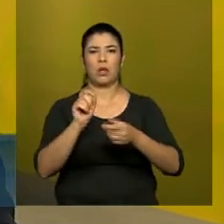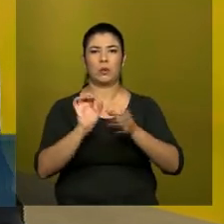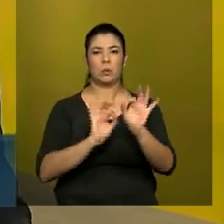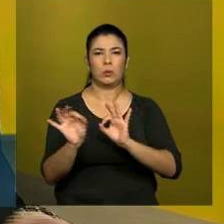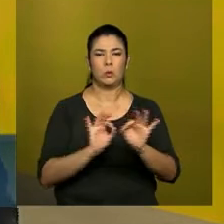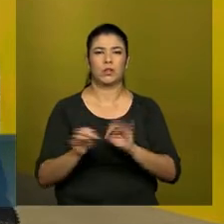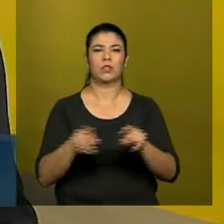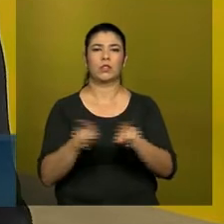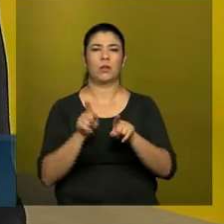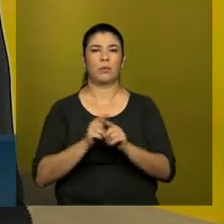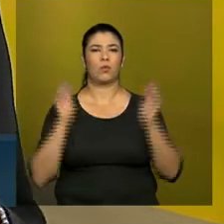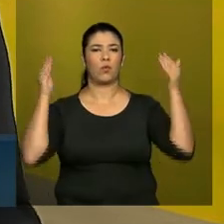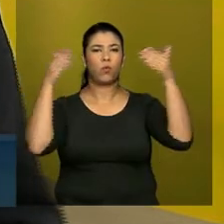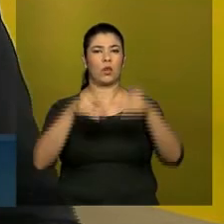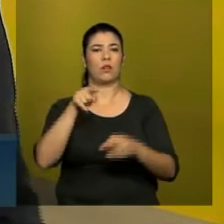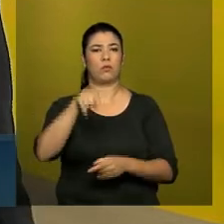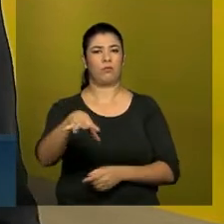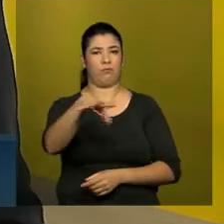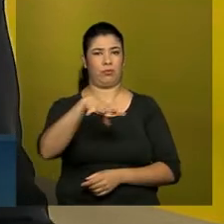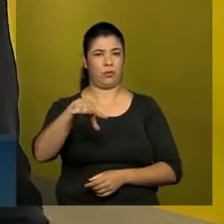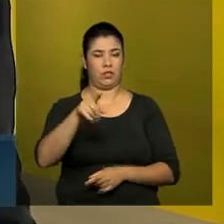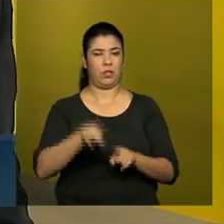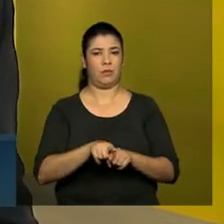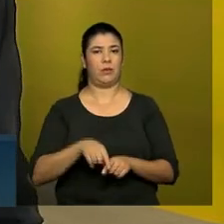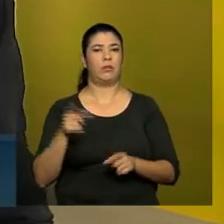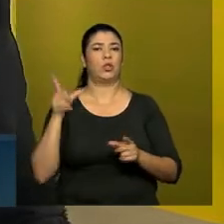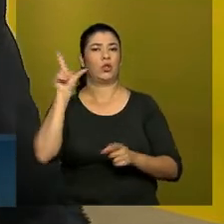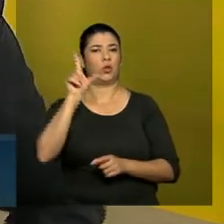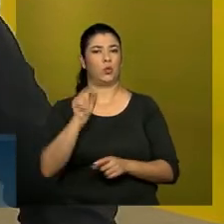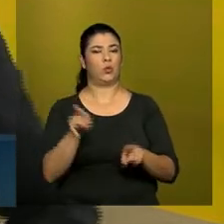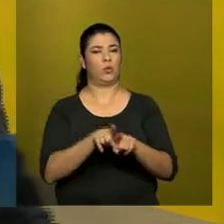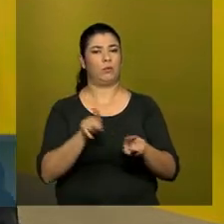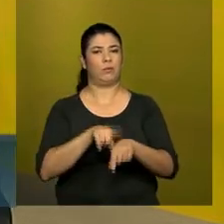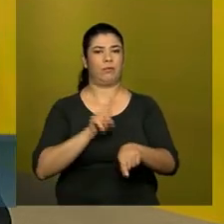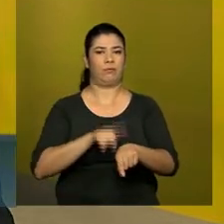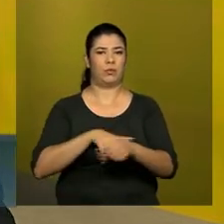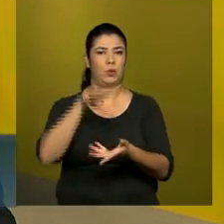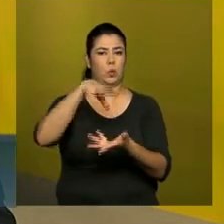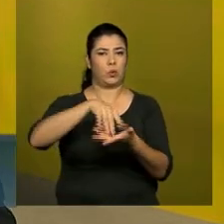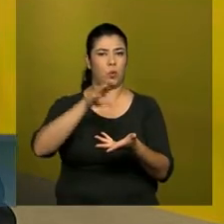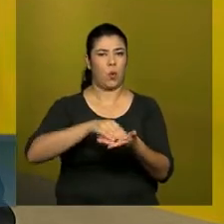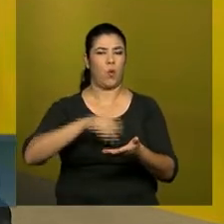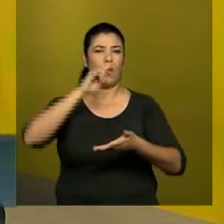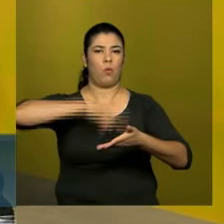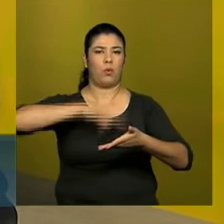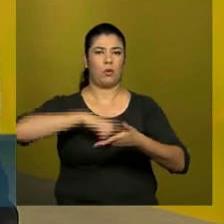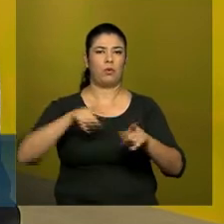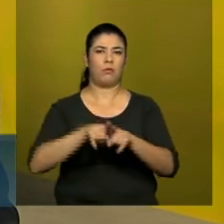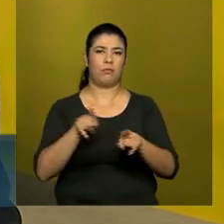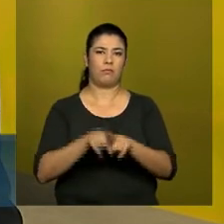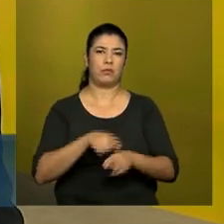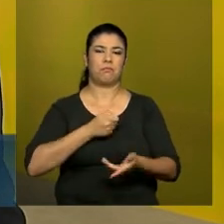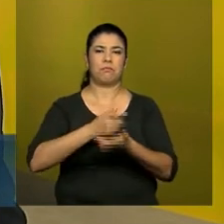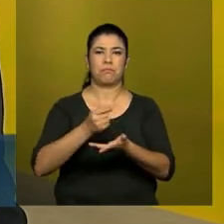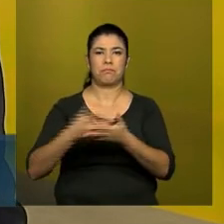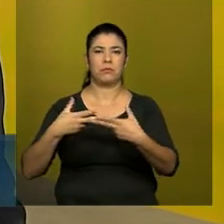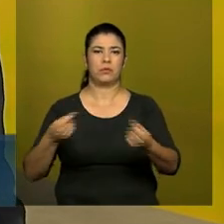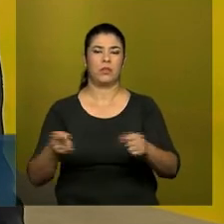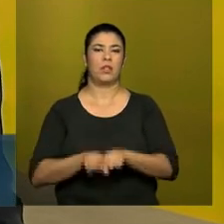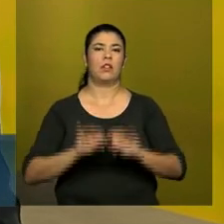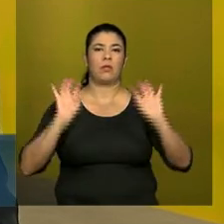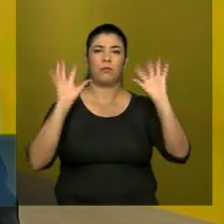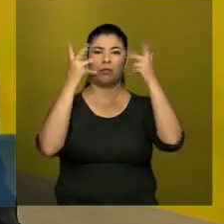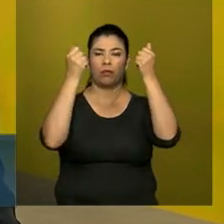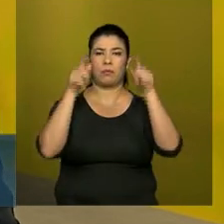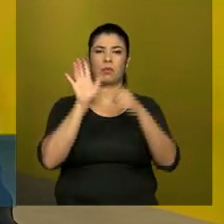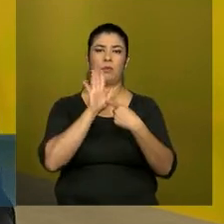o tempo e o dinheiro gasto pelo cidadão com deslocamento e cópia de documentos. A cerimônia também vai marcar o início